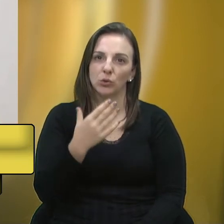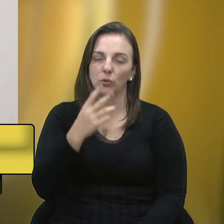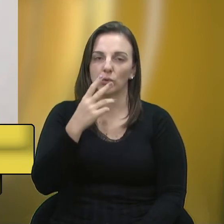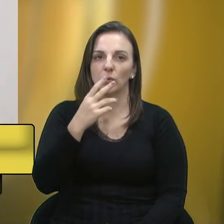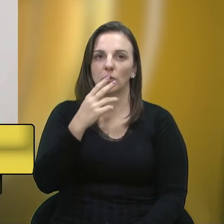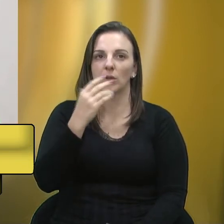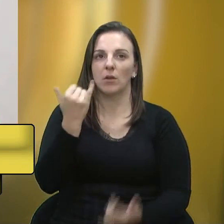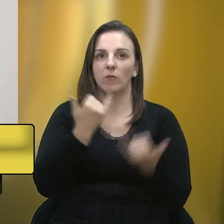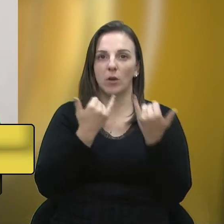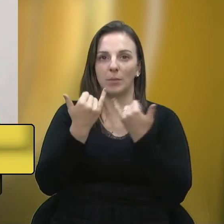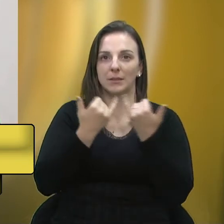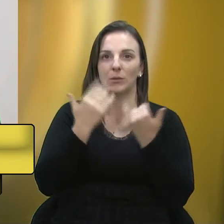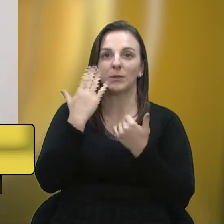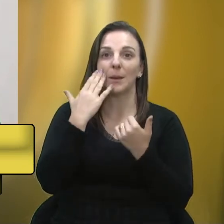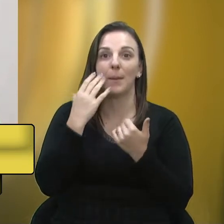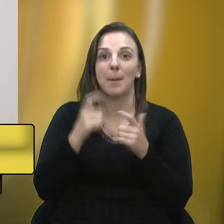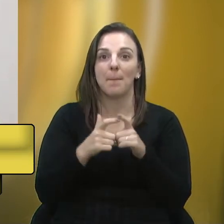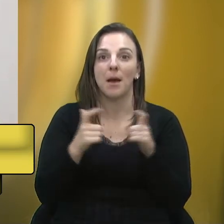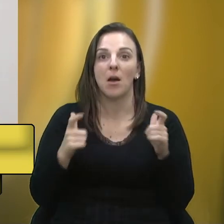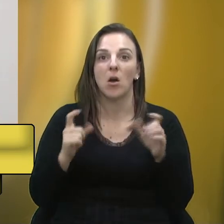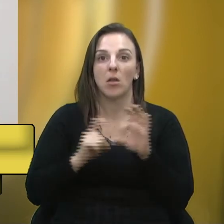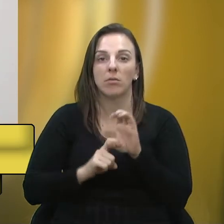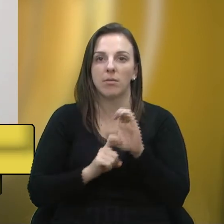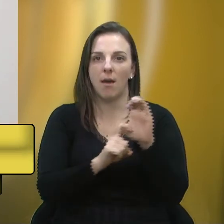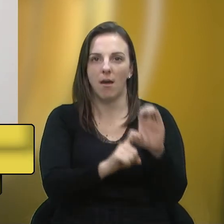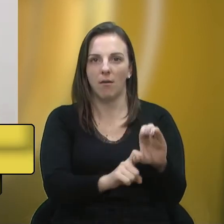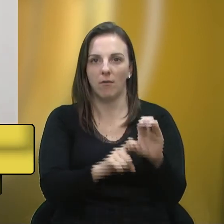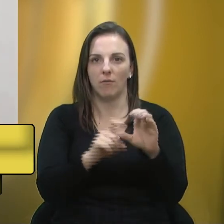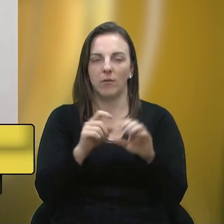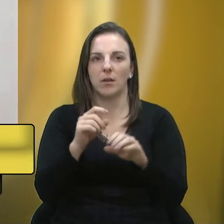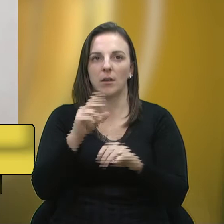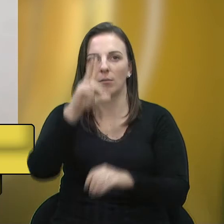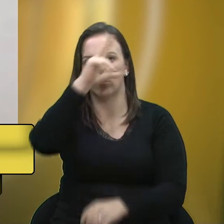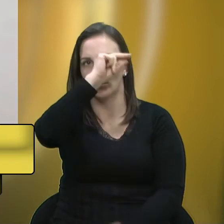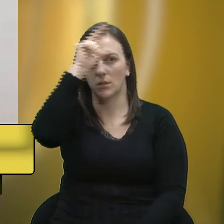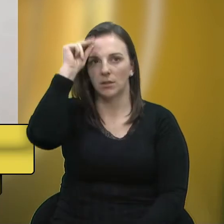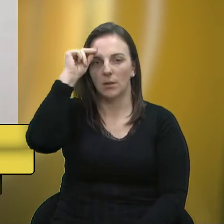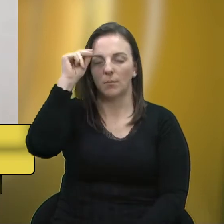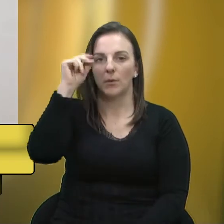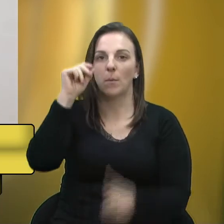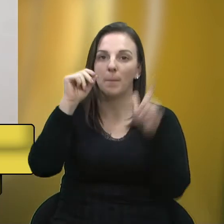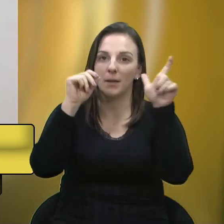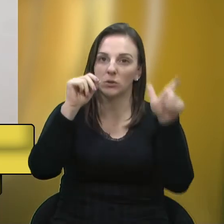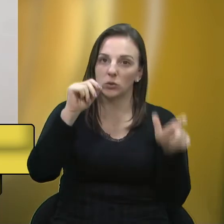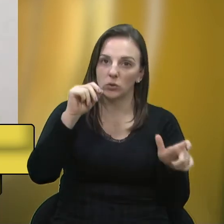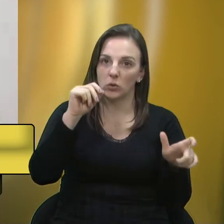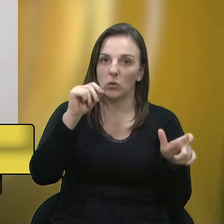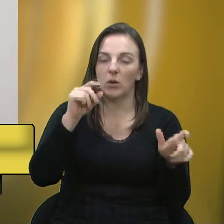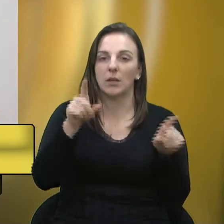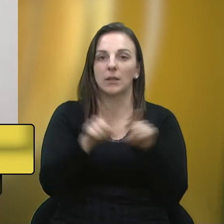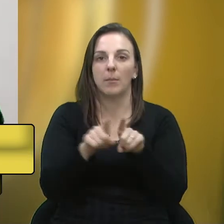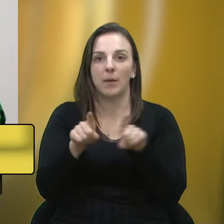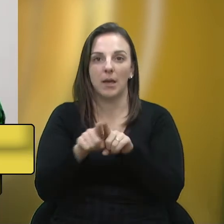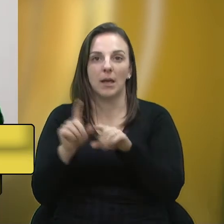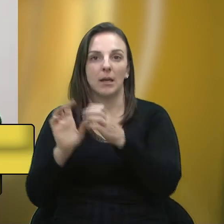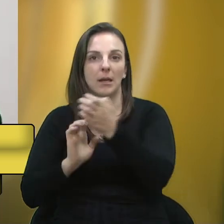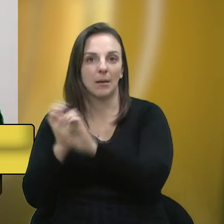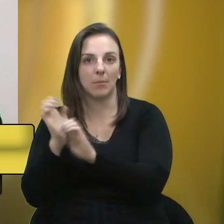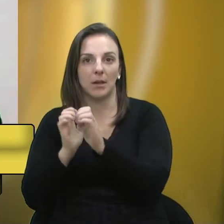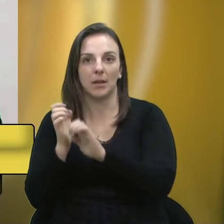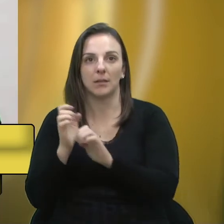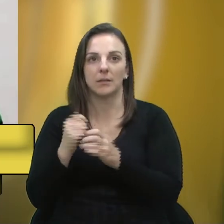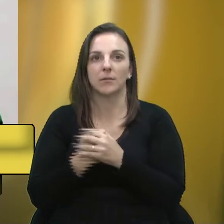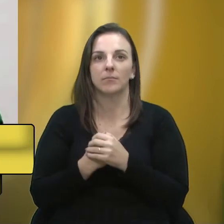na nossa cidade. Os maiores devedores, tanto de pessoa jurídica e tanto de pessoa física. E dizer, a nos assiste, os grandes